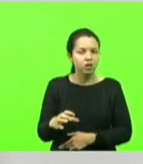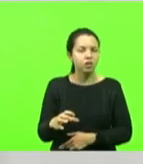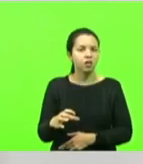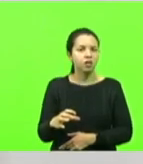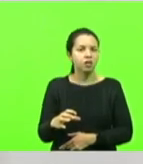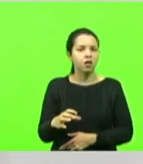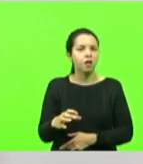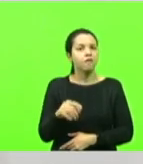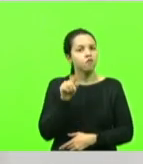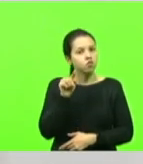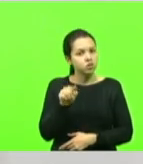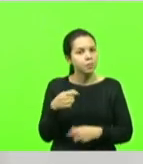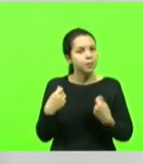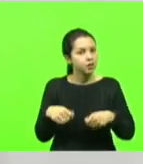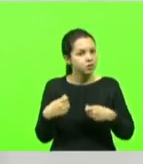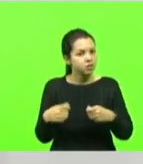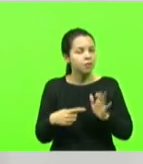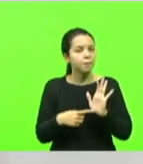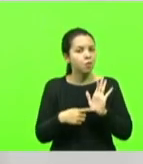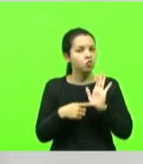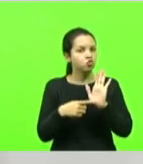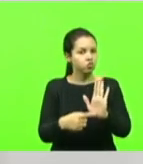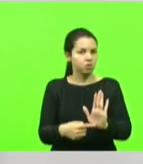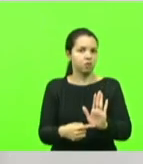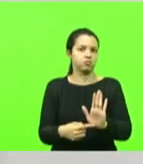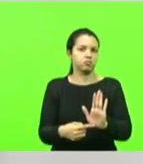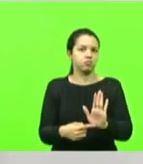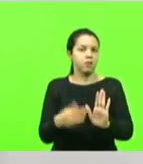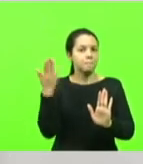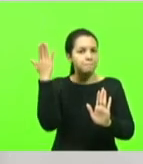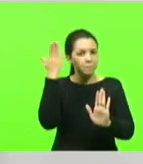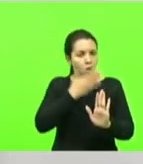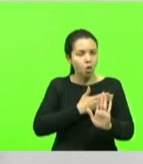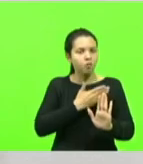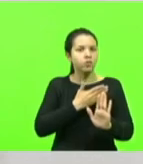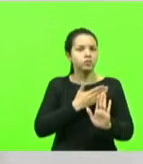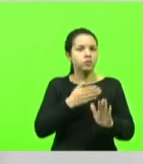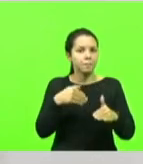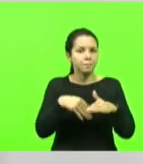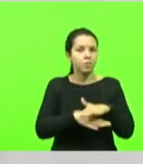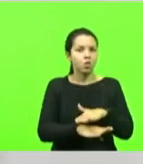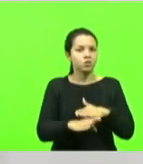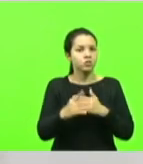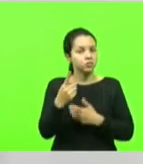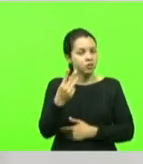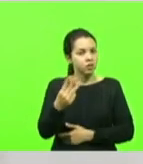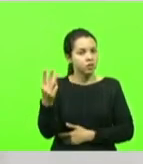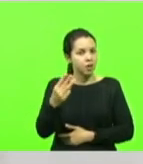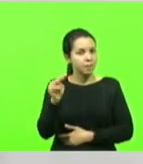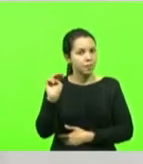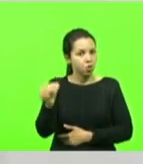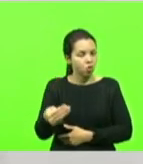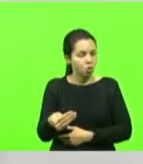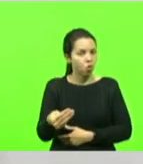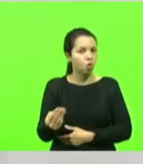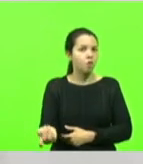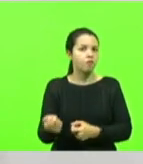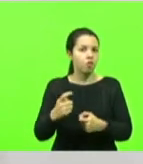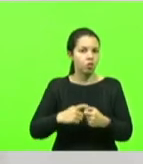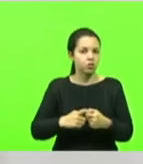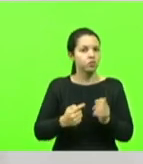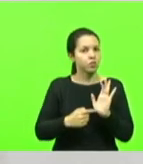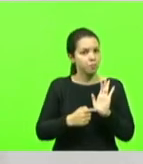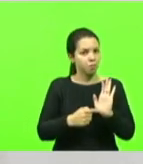dirija com os comprovantes de depósito da recuperação dos 33 milhões de reais. O comprovante de depósito. Enquanto isso,